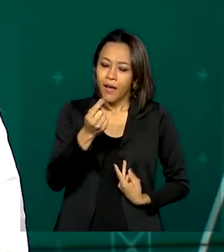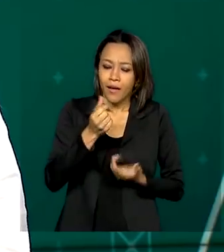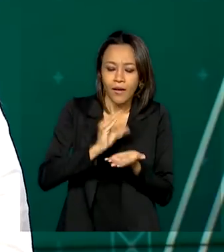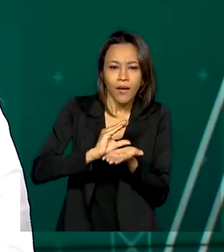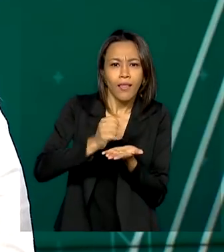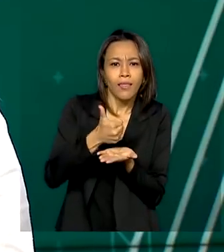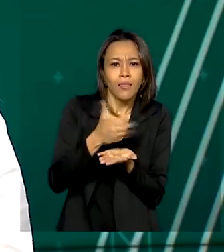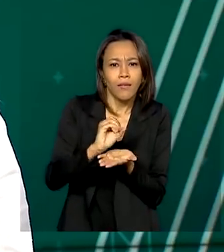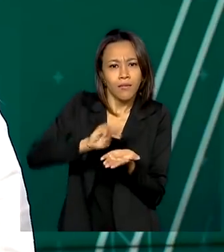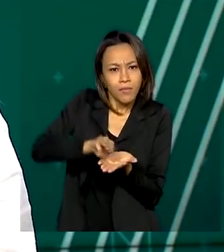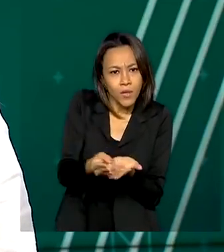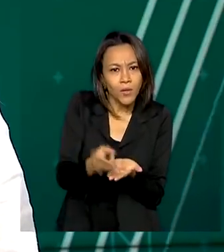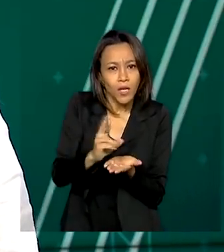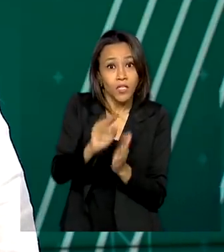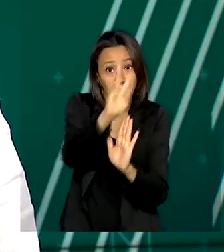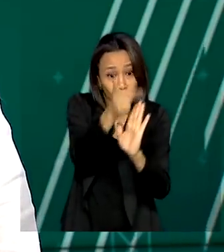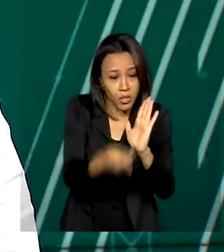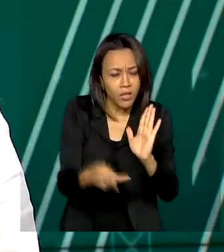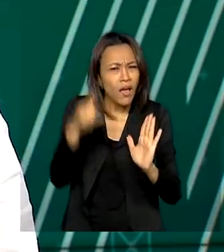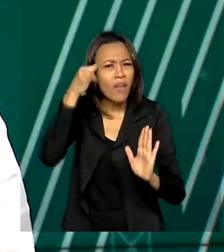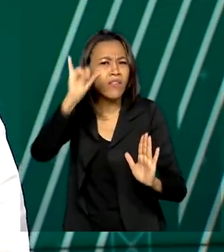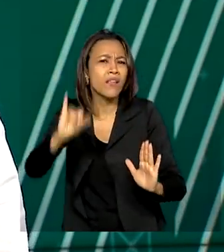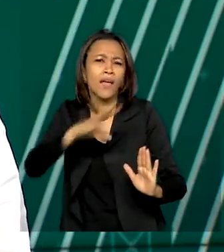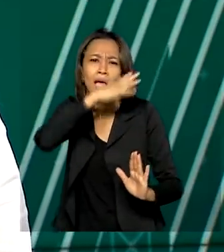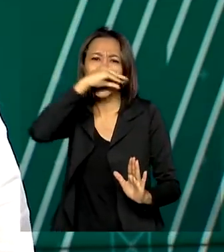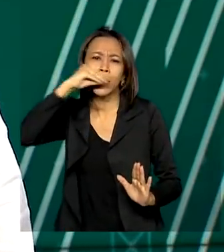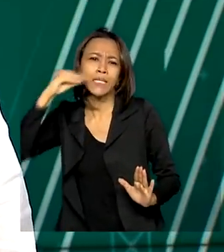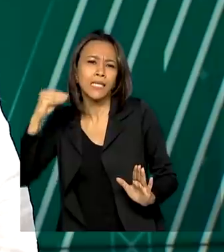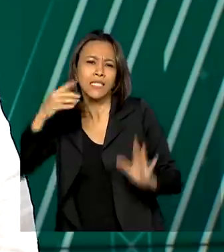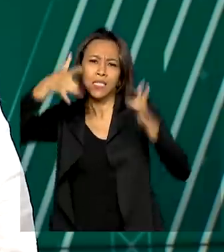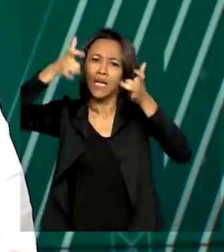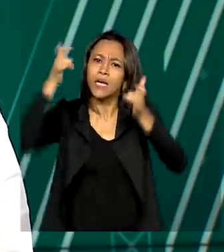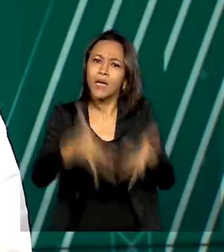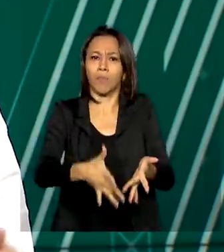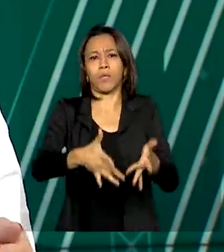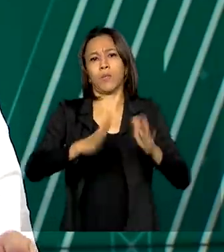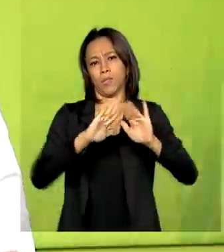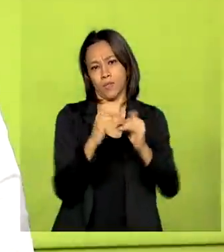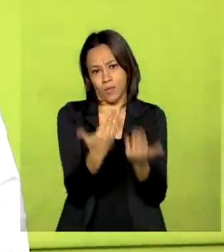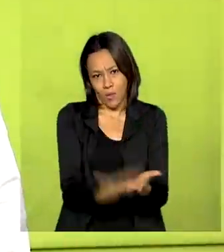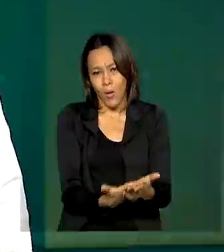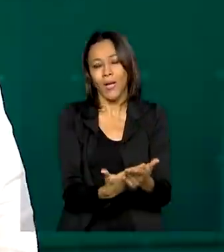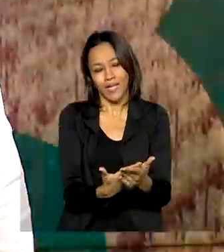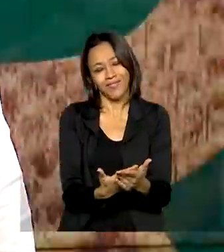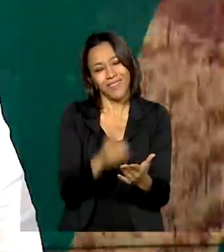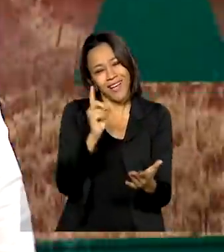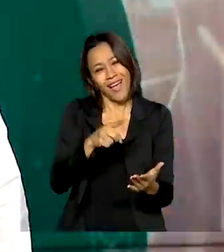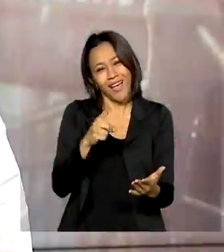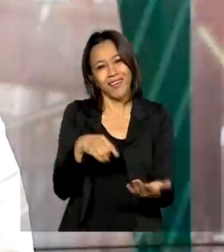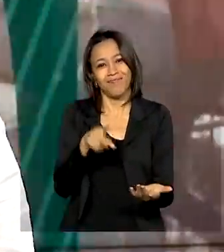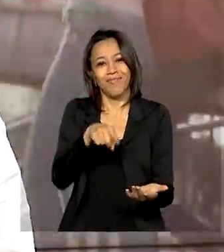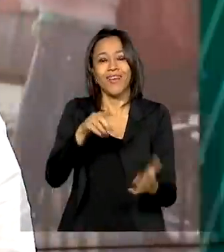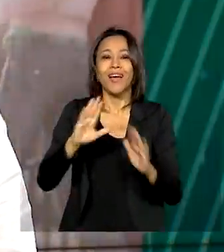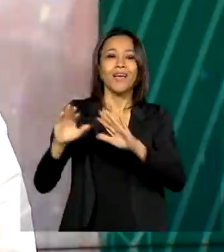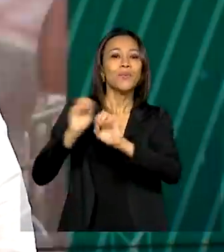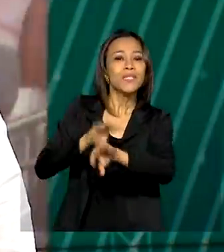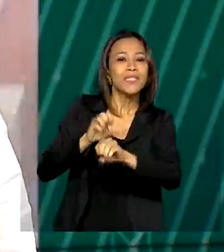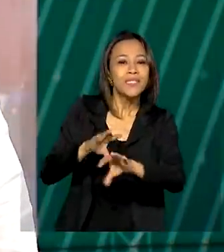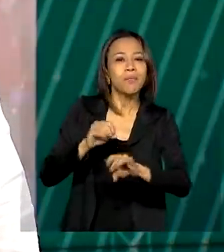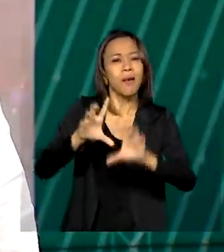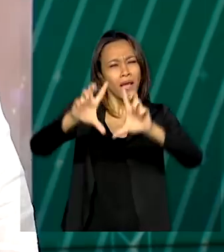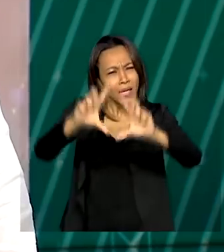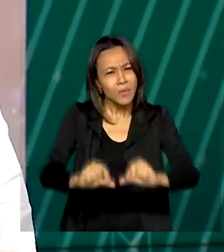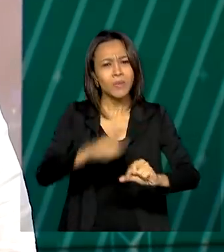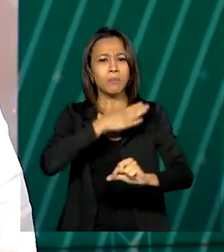projetos para evitar que adolescentes abandonem a escola. A aposta na educação é para reduzir as mortes de